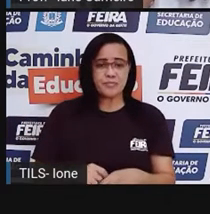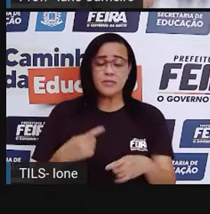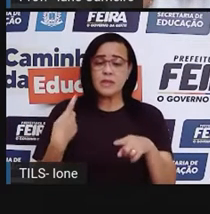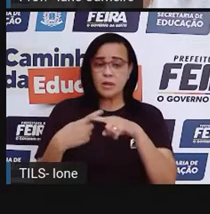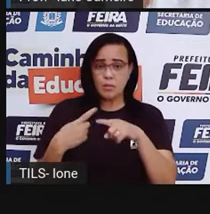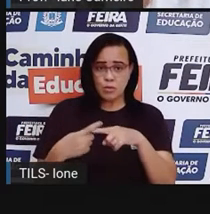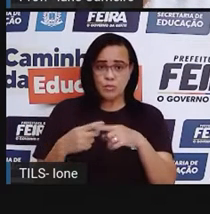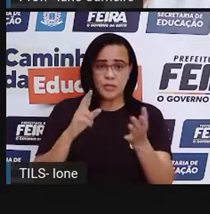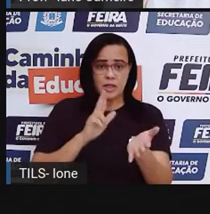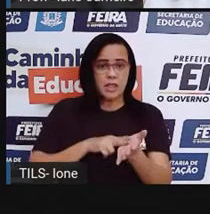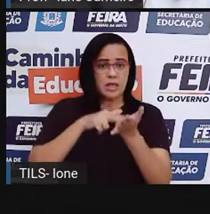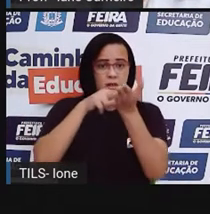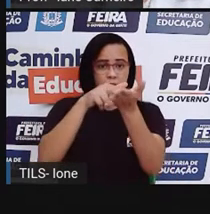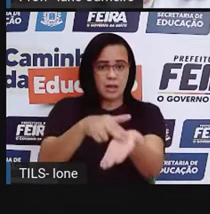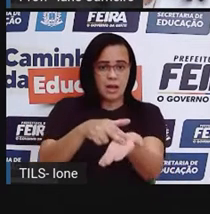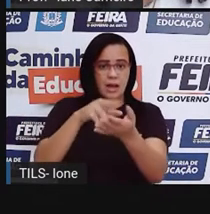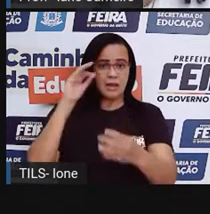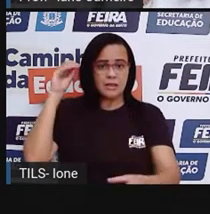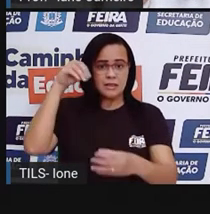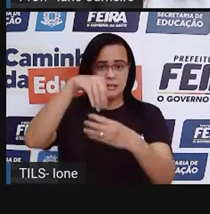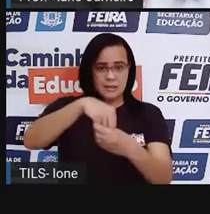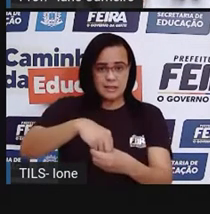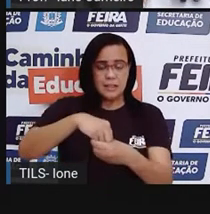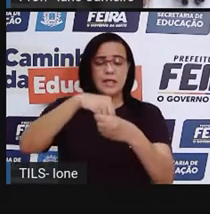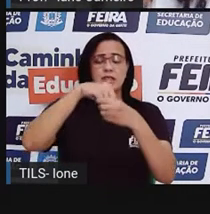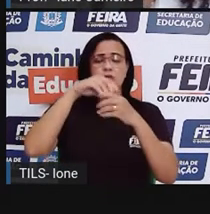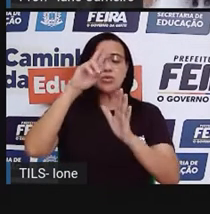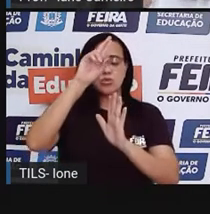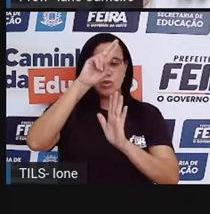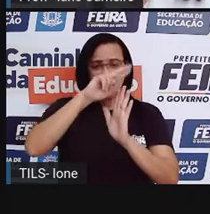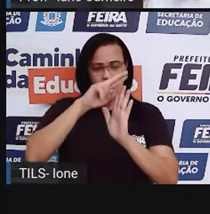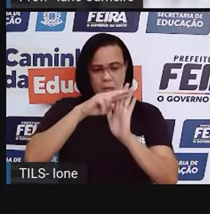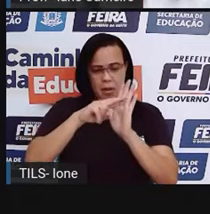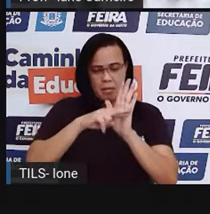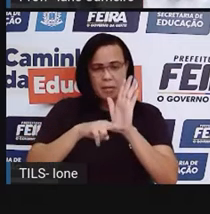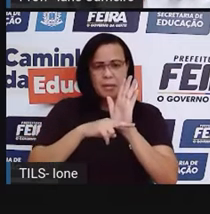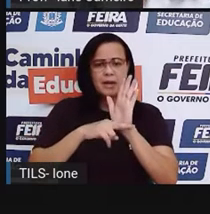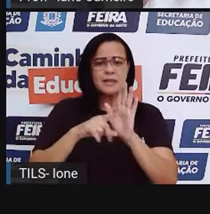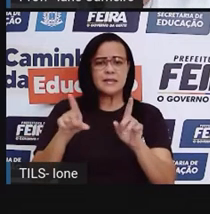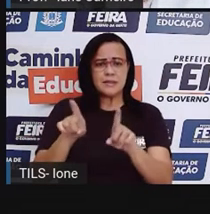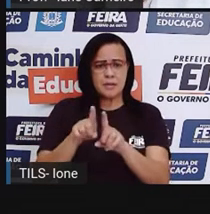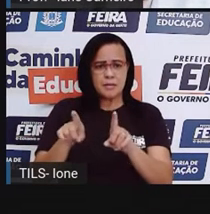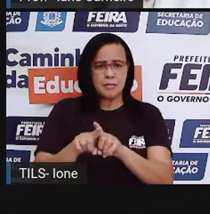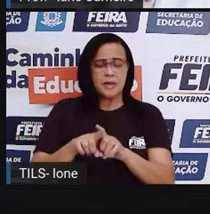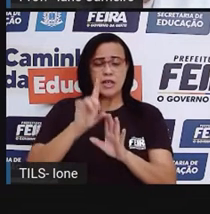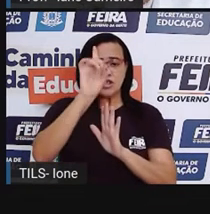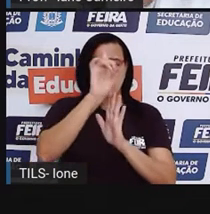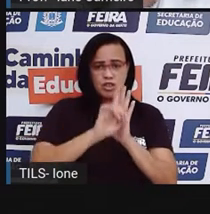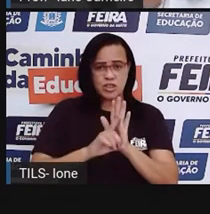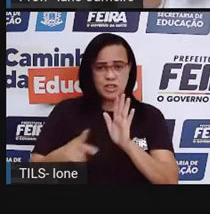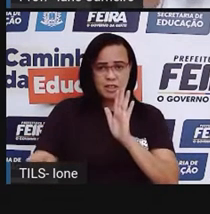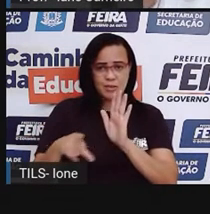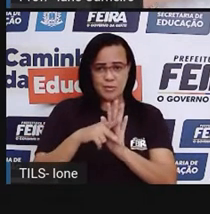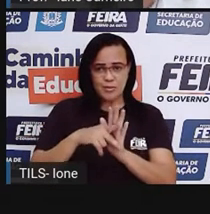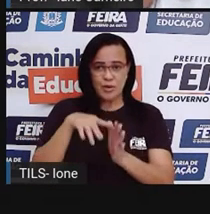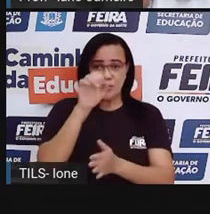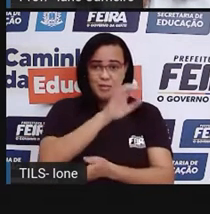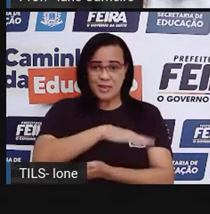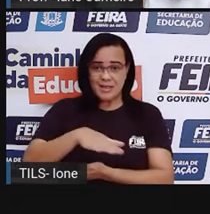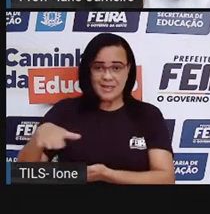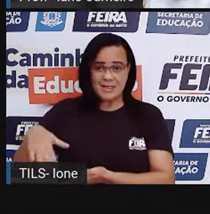que tem todas as regras, todos os direitos das crianças e dos adolescentes. Além dessa regra que é